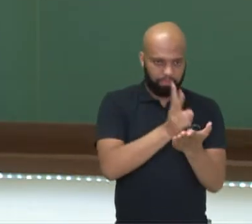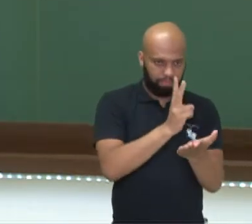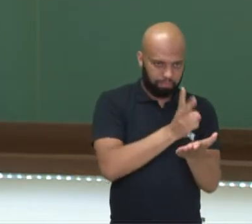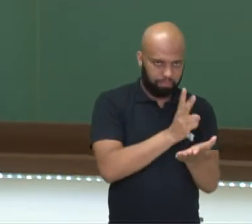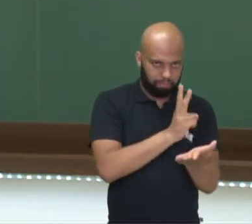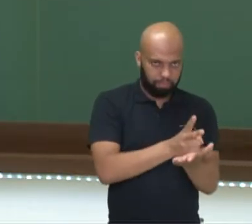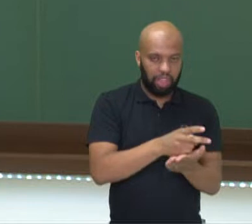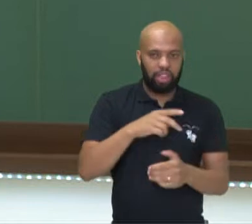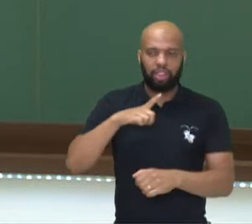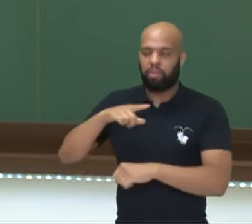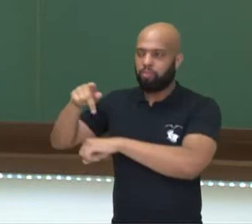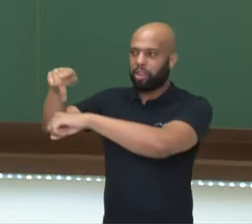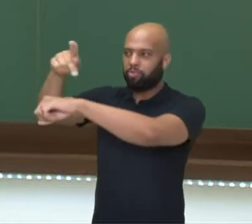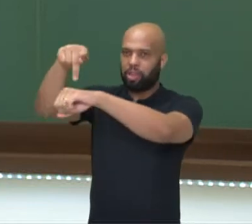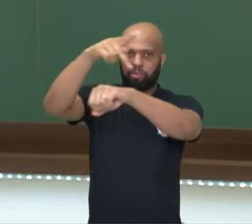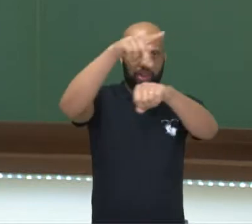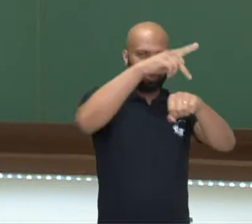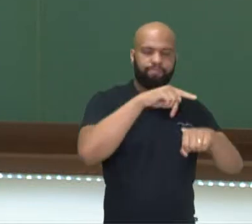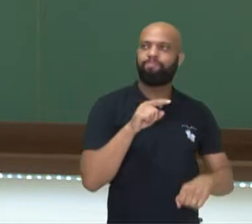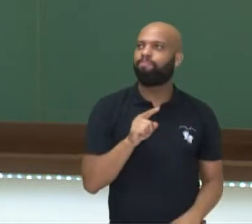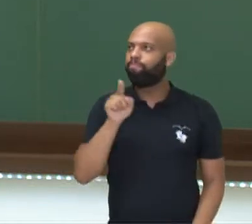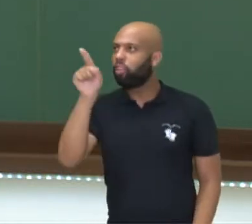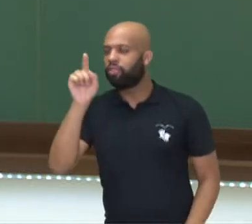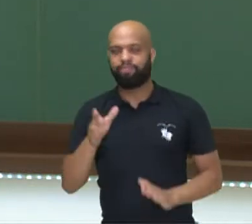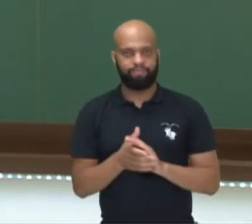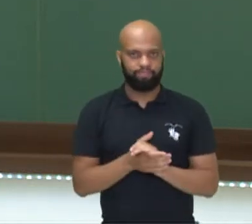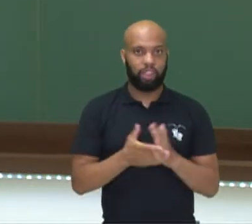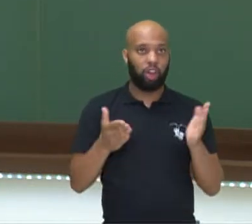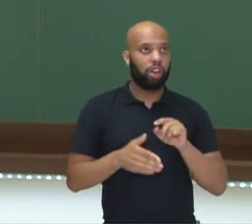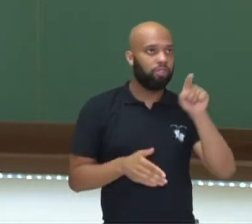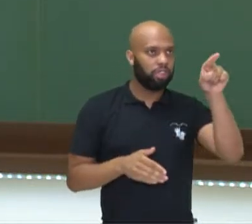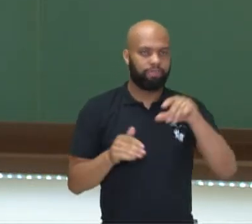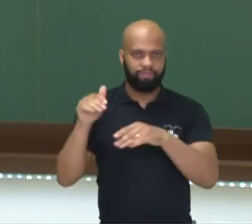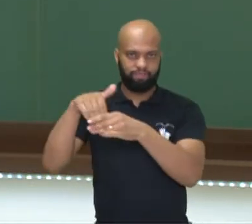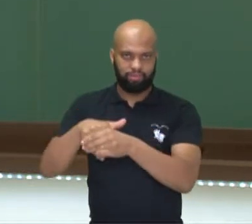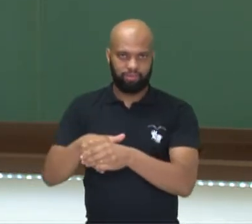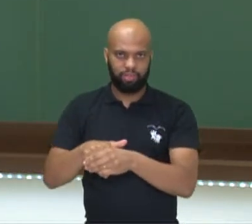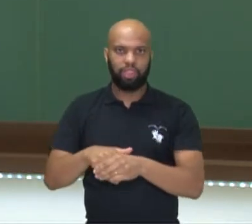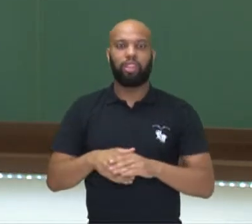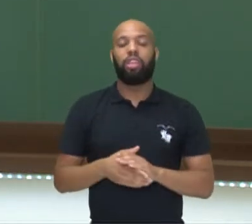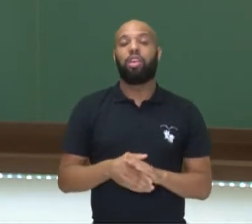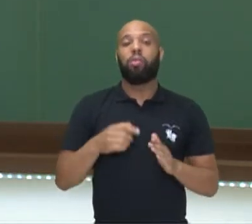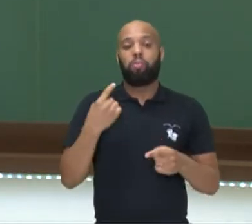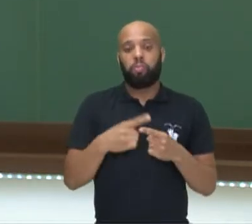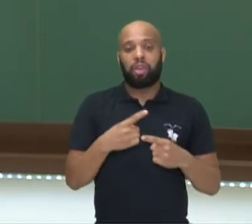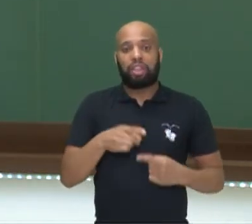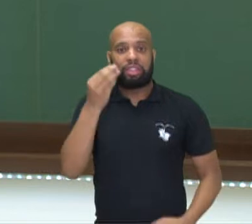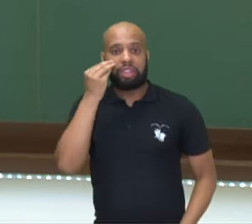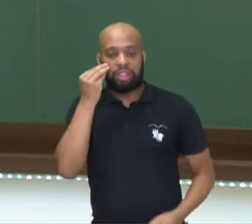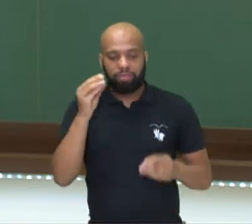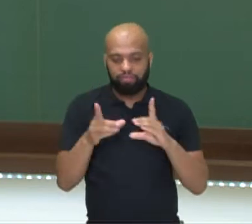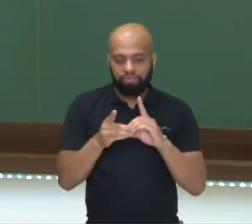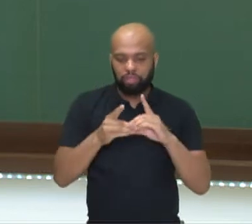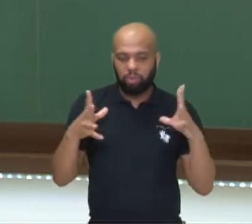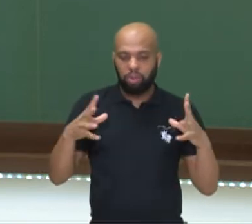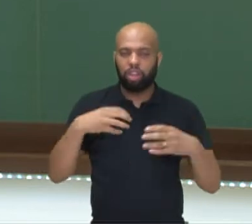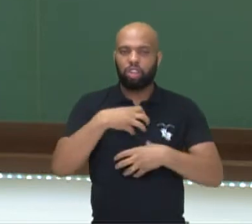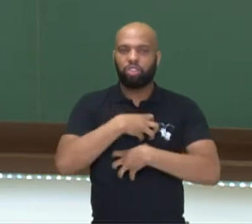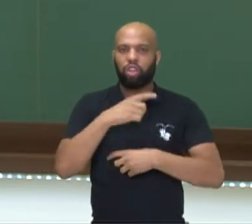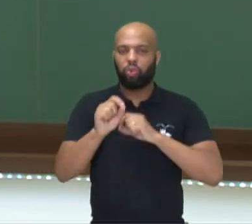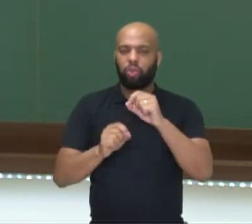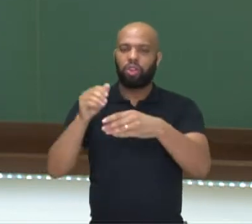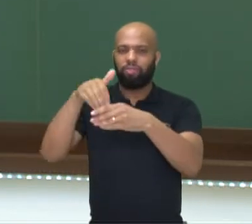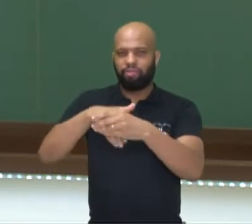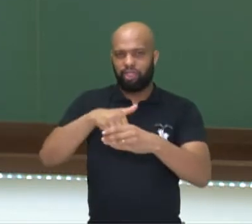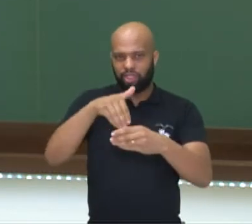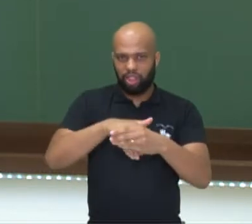sistema de rotação para que haja o mais democrático possível a sua participação no que diz respeito às